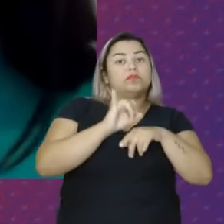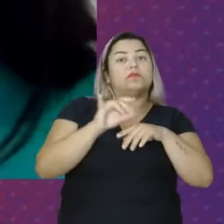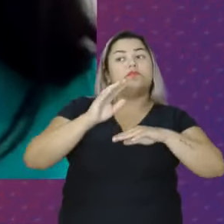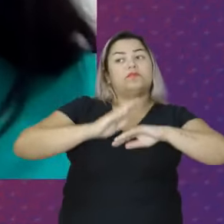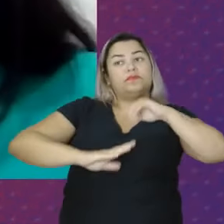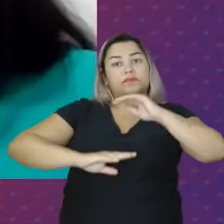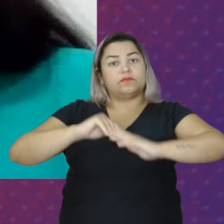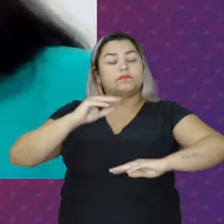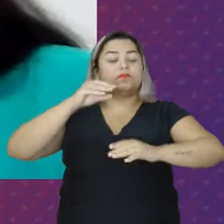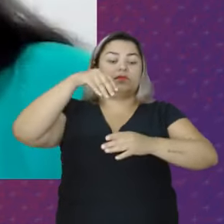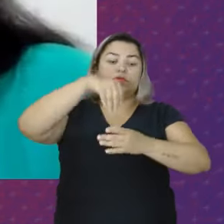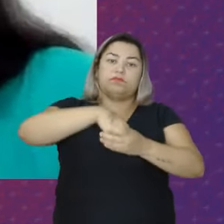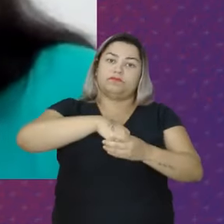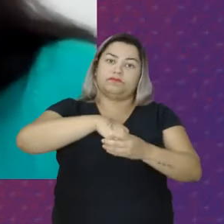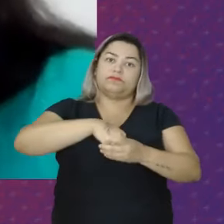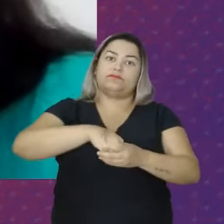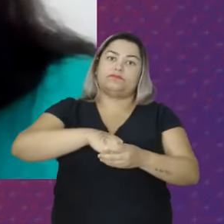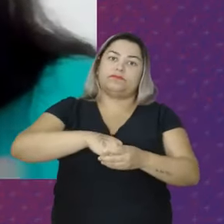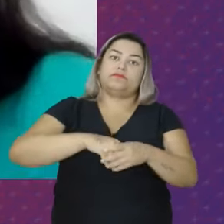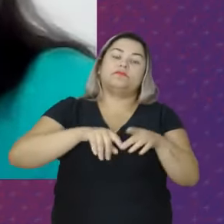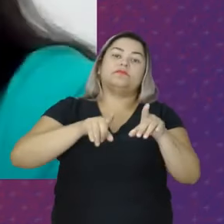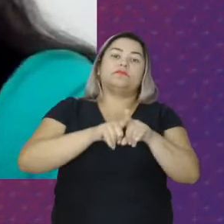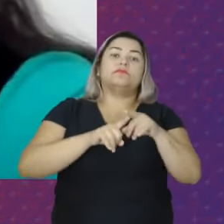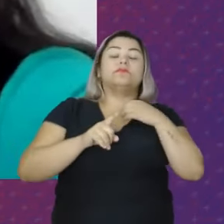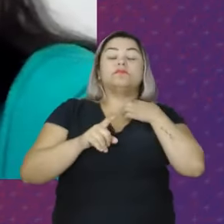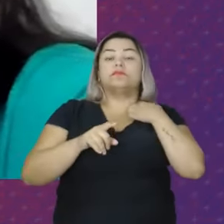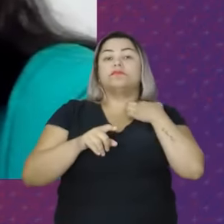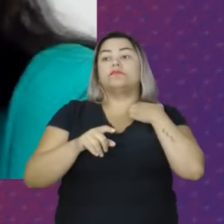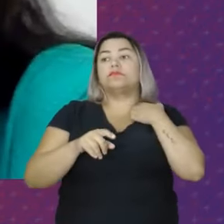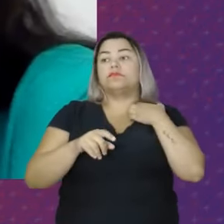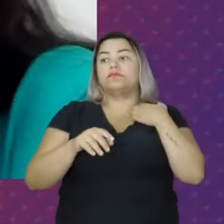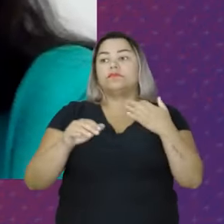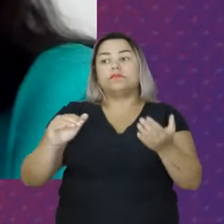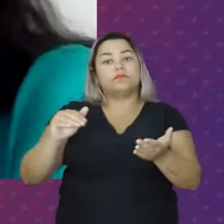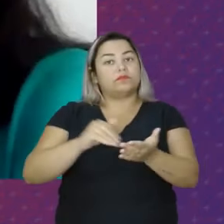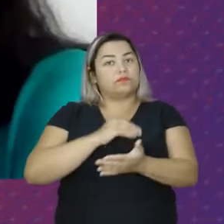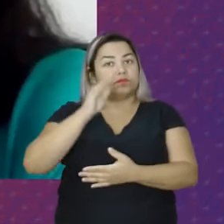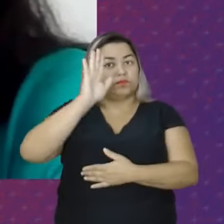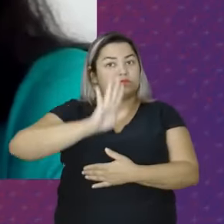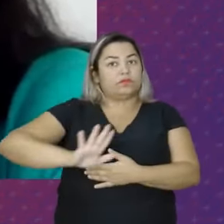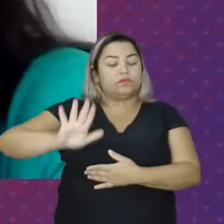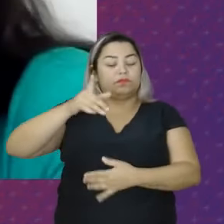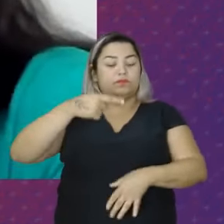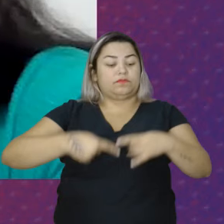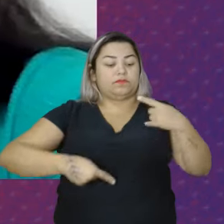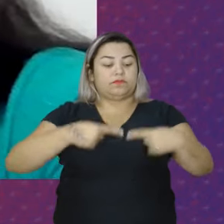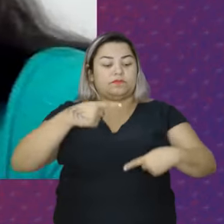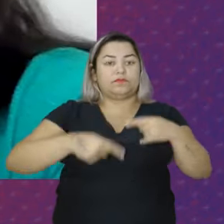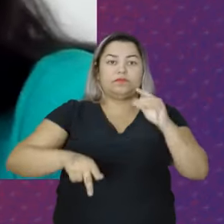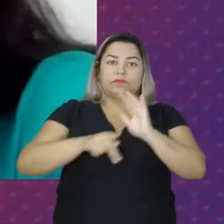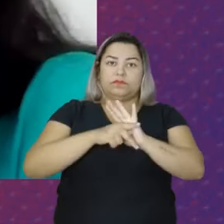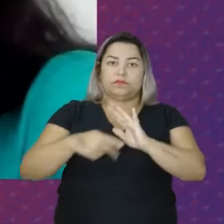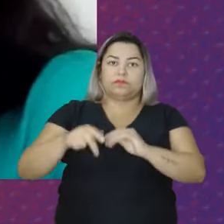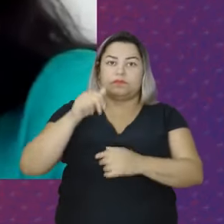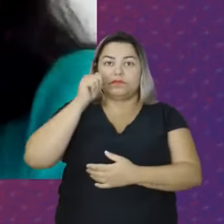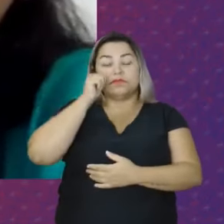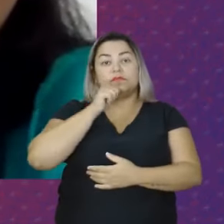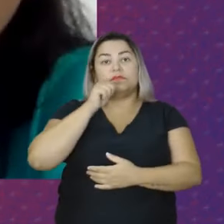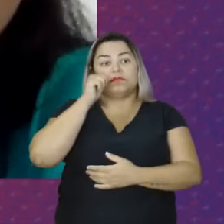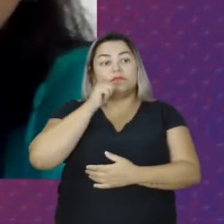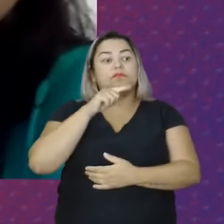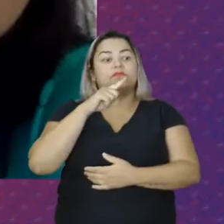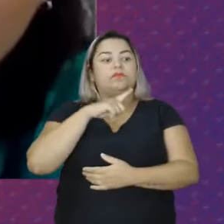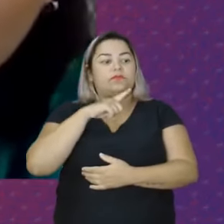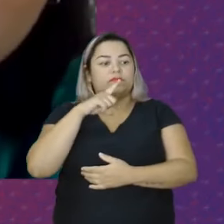atua Ali dentro Da esfera Da Secretaria Nacional De Política Para as Mulheres E aí A gente tem